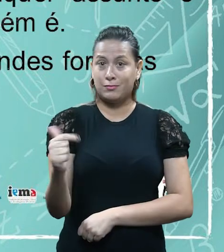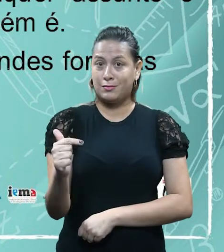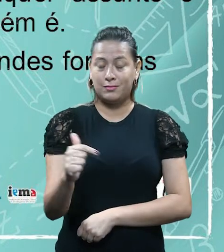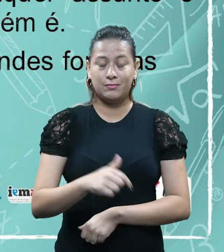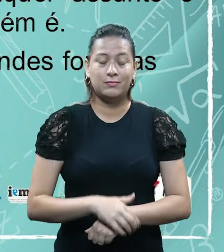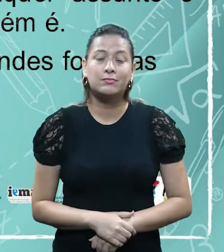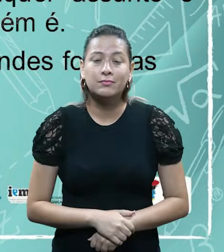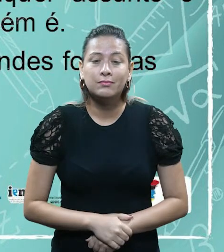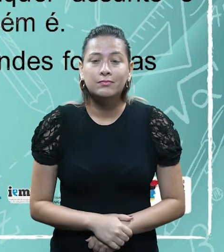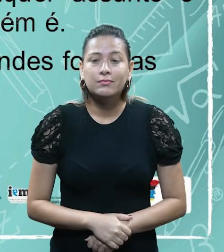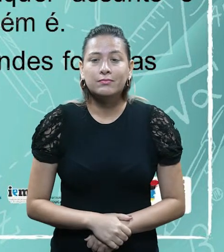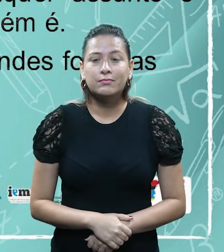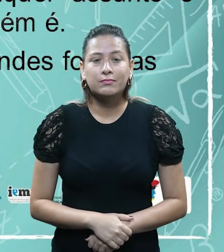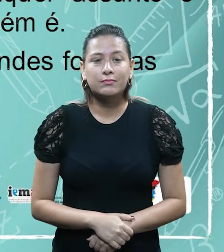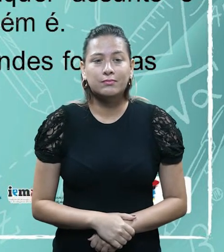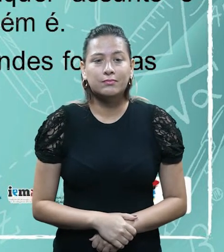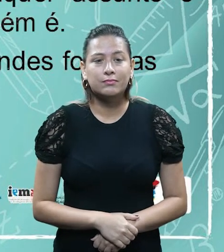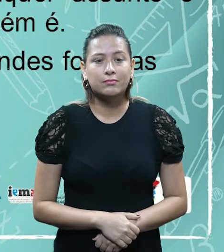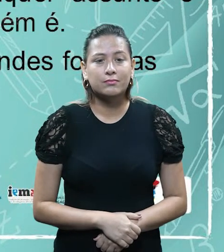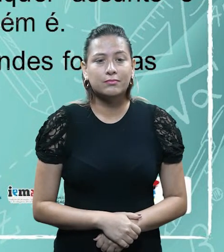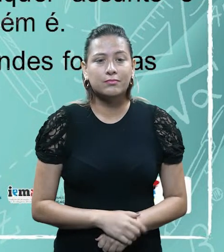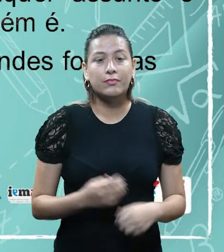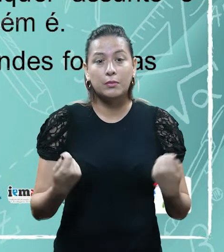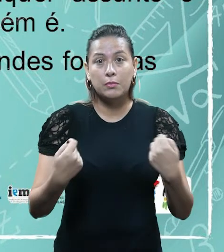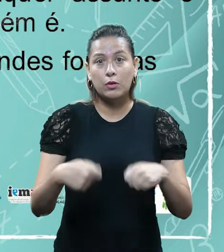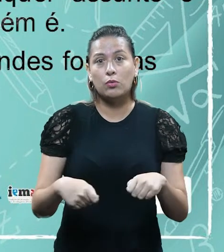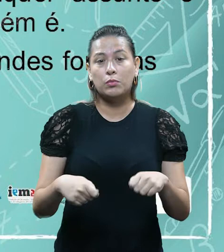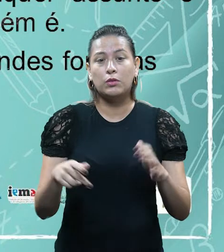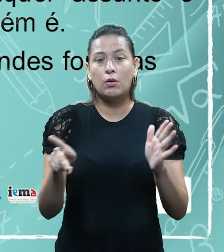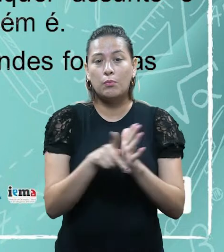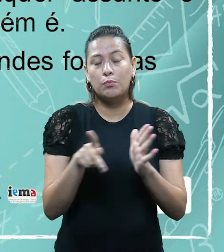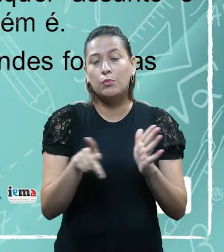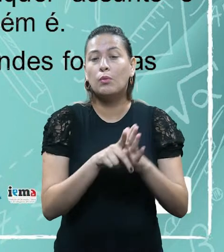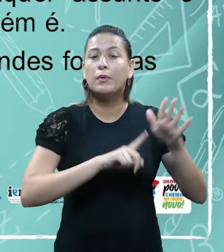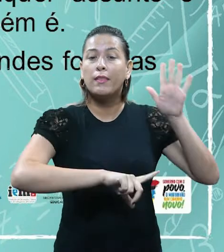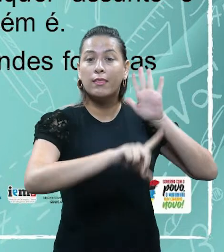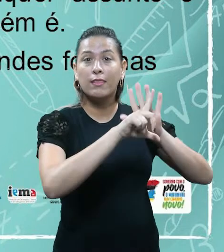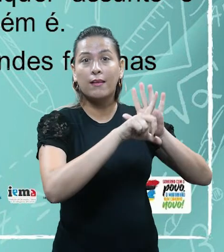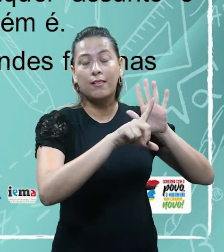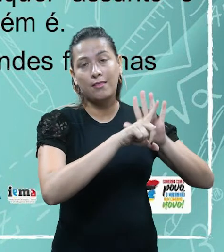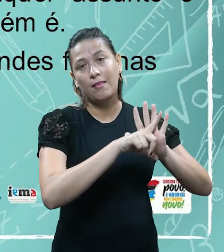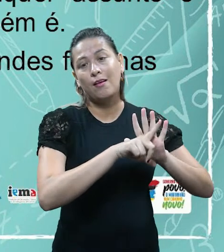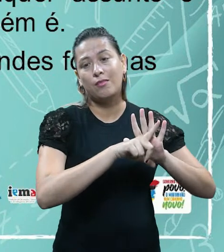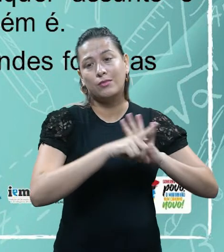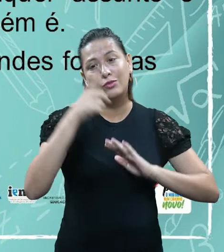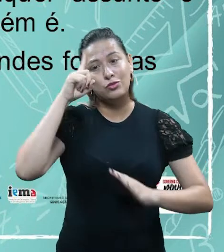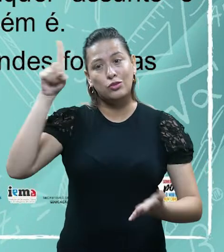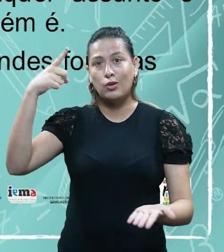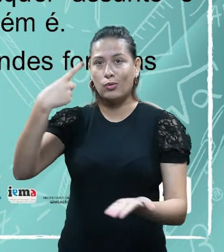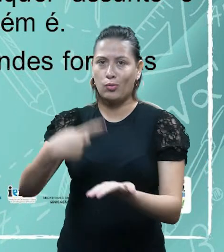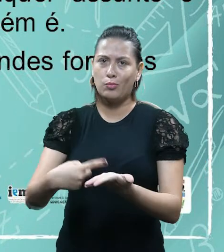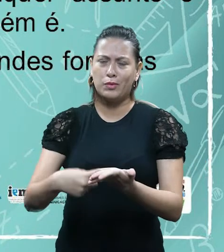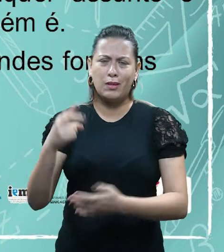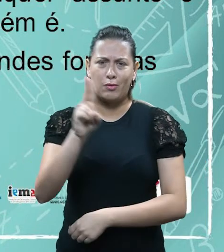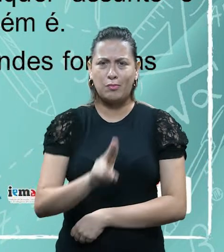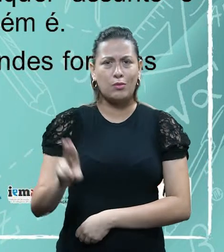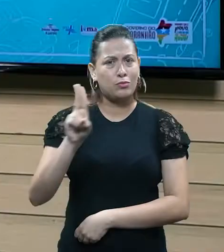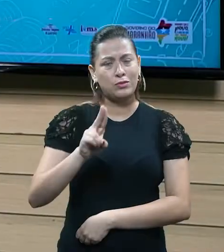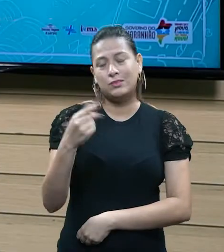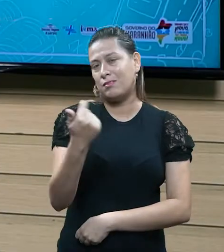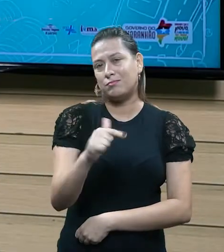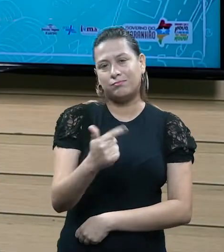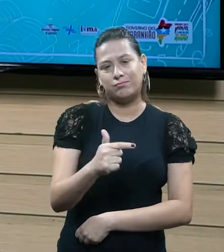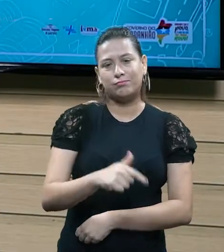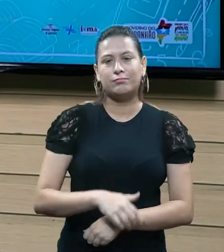federativos é equivocada, né, pois trata-se de uma competência legislativa, e não há prazo para essa ser exercida.